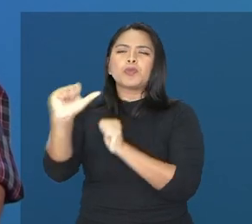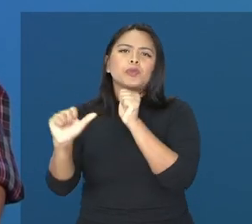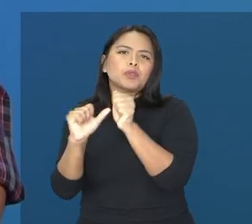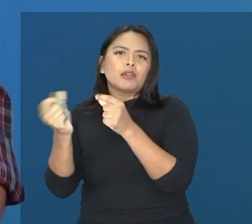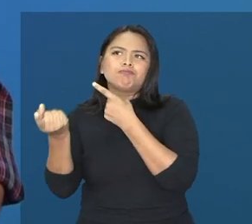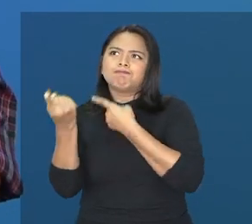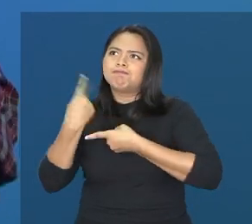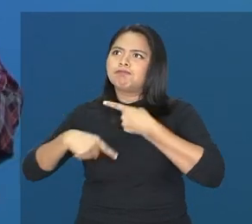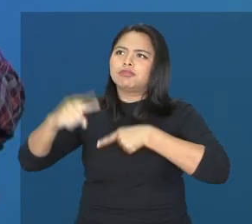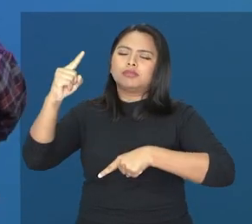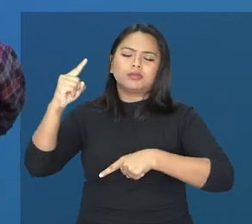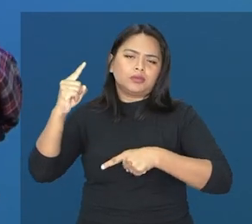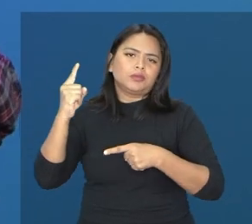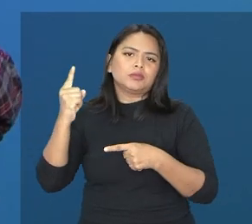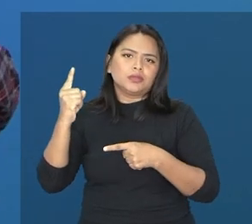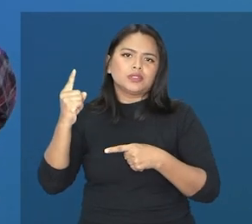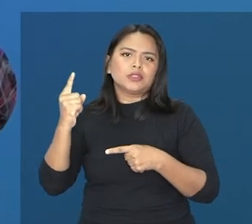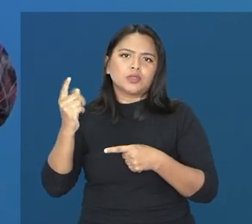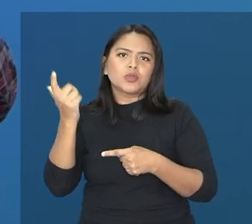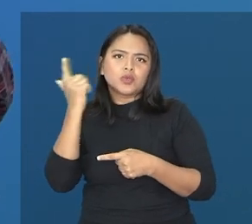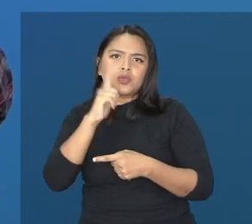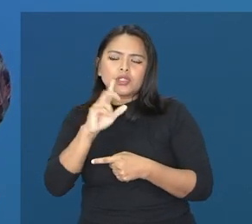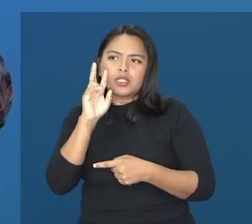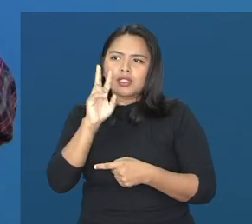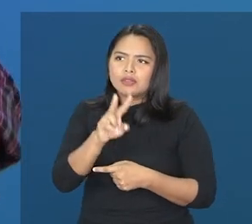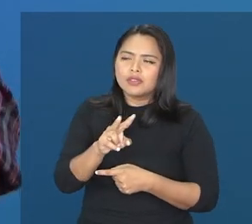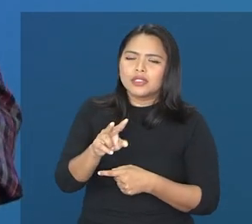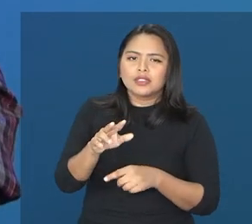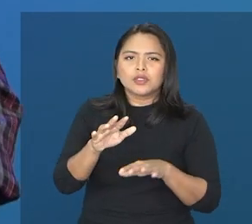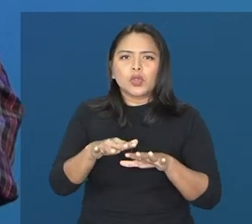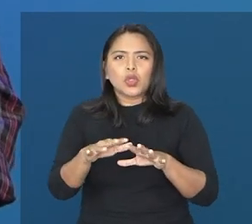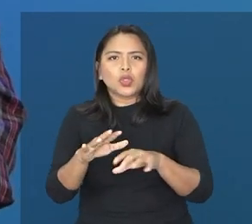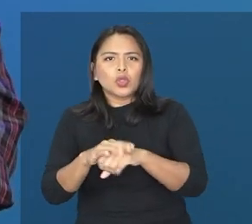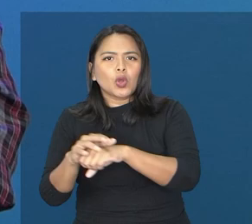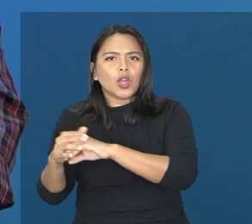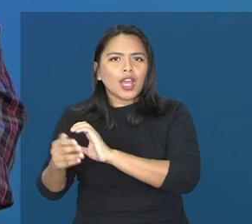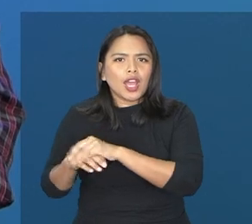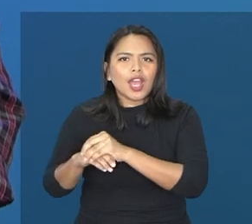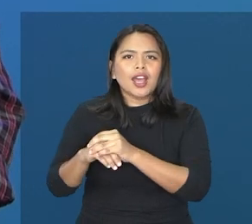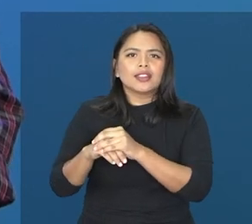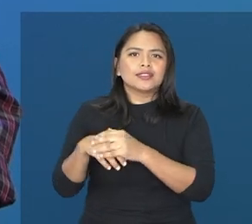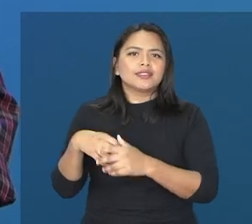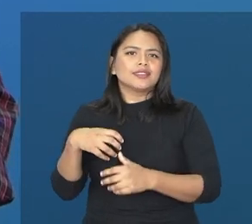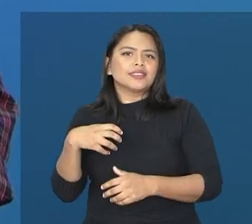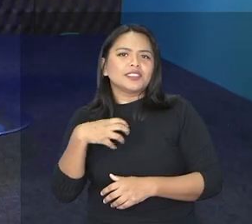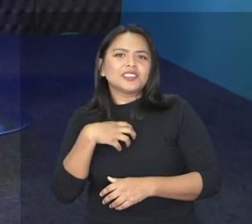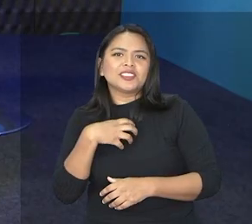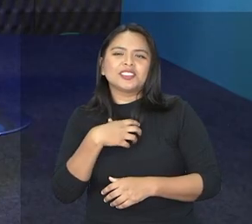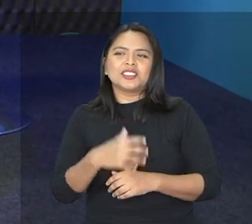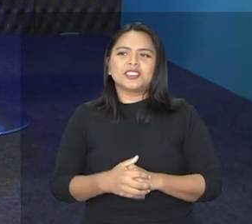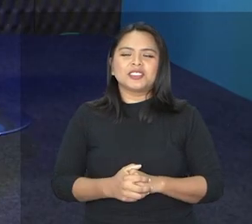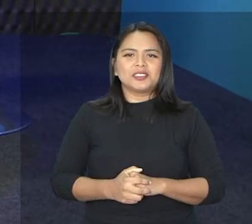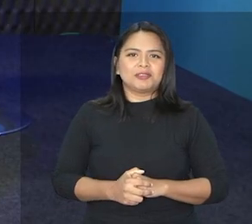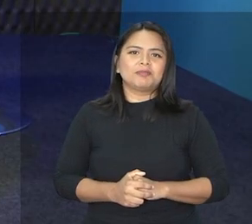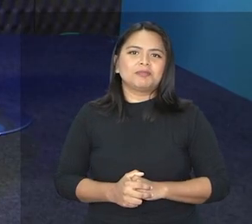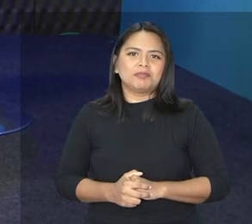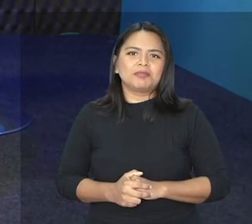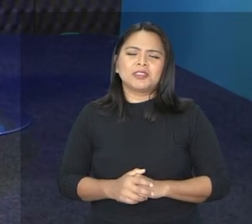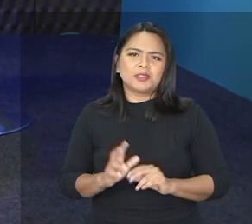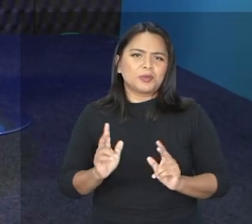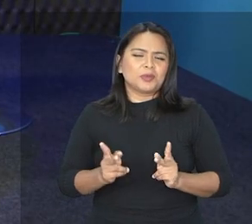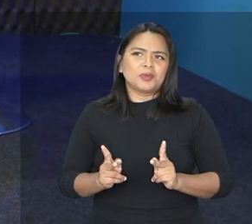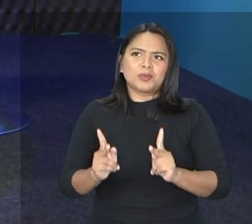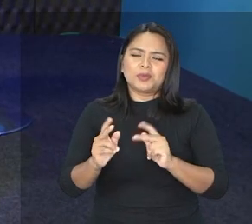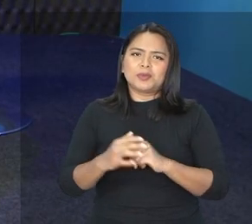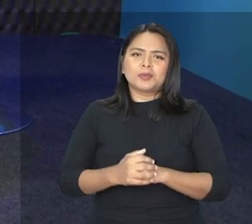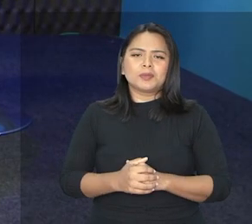que nós possamos ver, tocar, sentir, isso é mais importante. Ele não se contenta, Não,